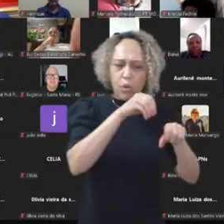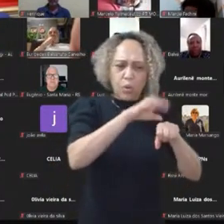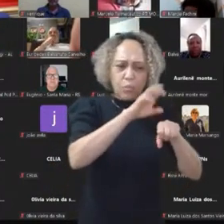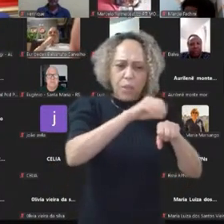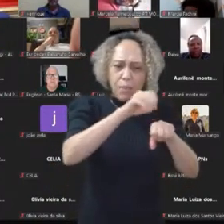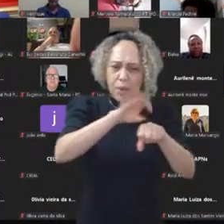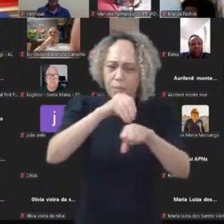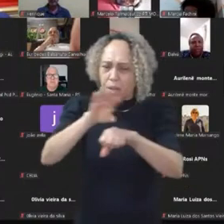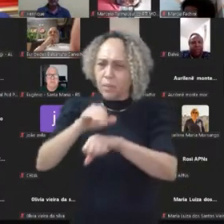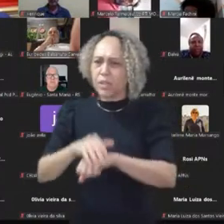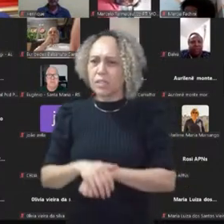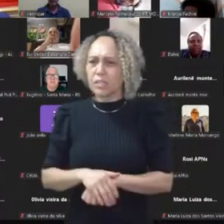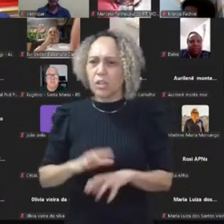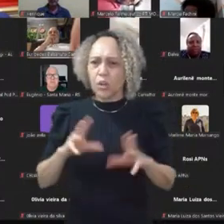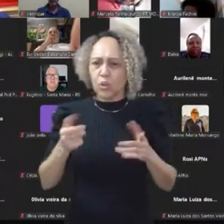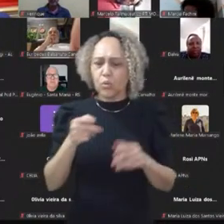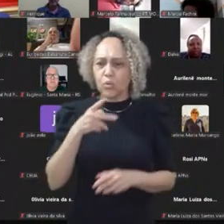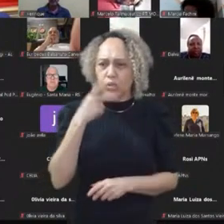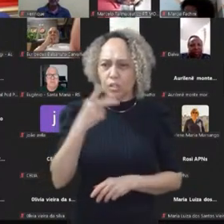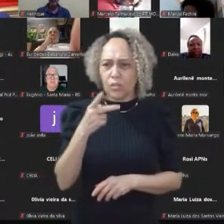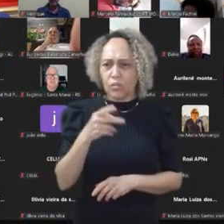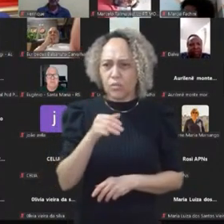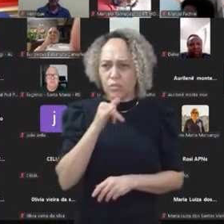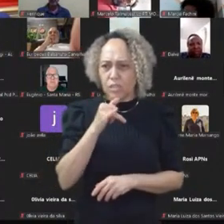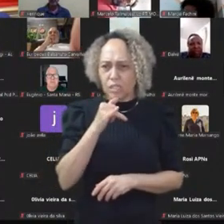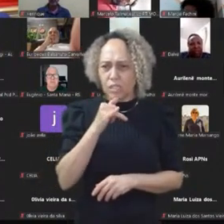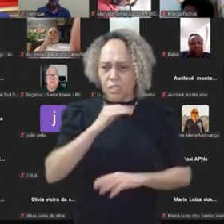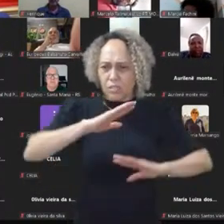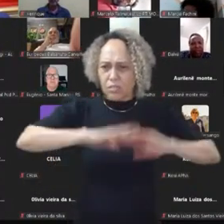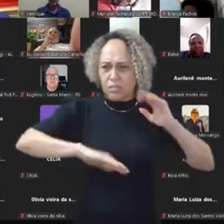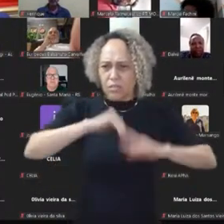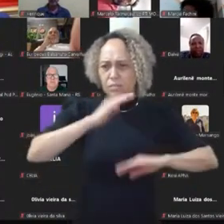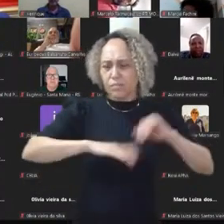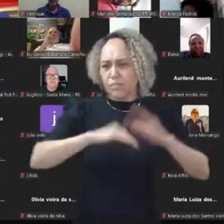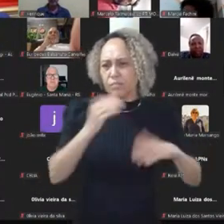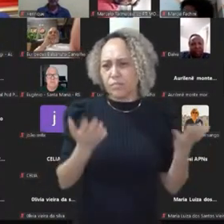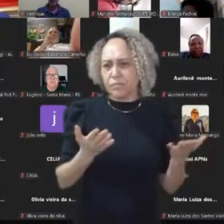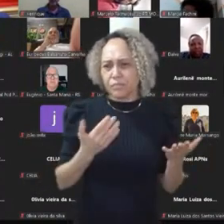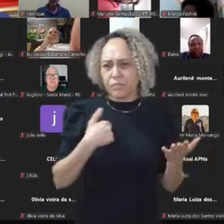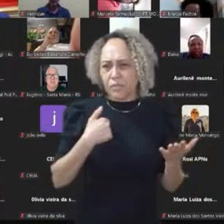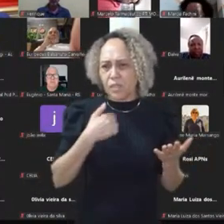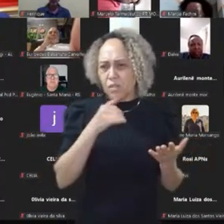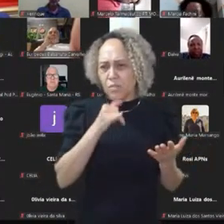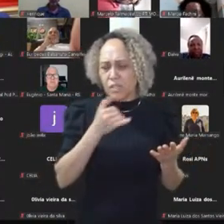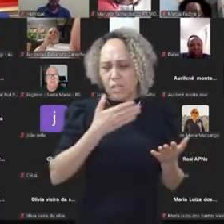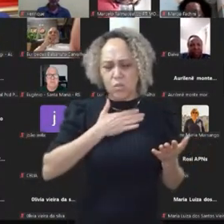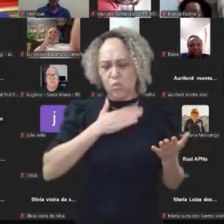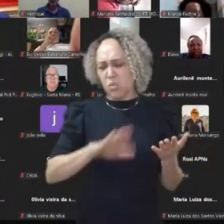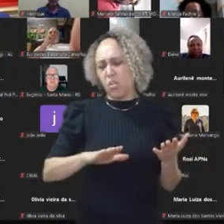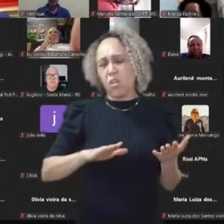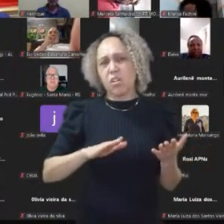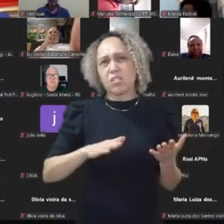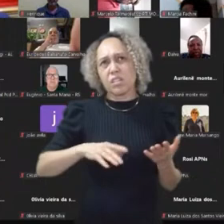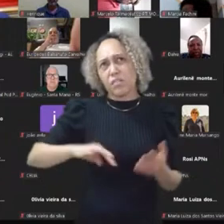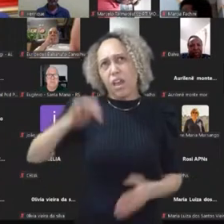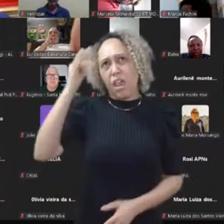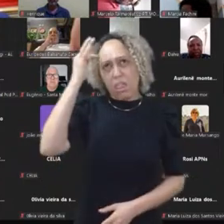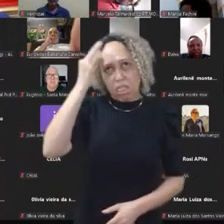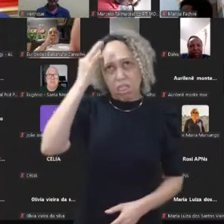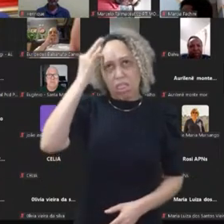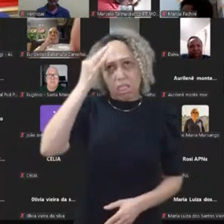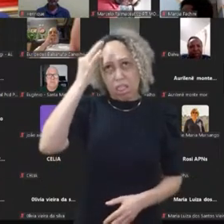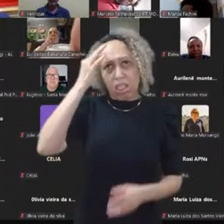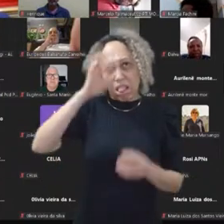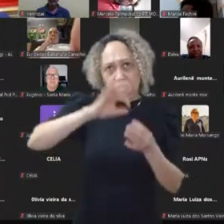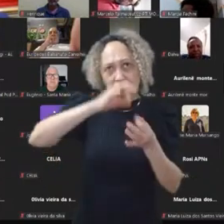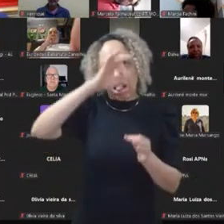o que eu falo é geralmente, assim, uma coisa já mais prática, eu não gosto de teorizar, eu gosto de chegar e ir direto